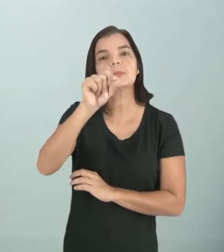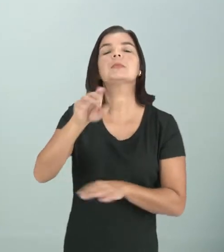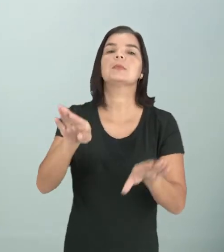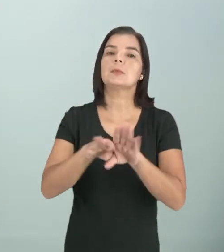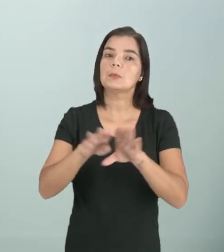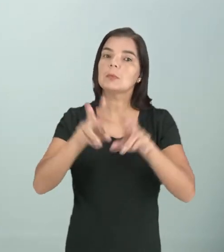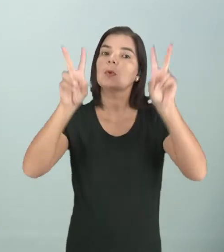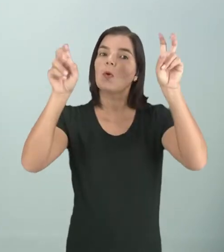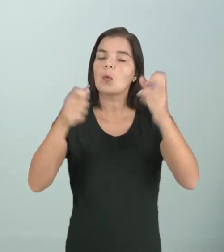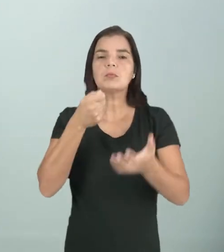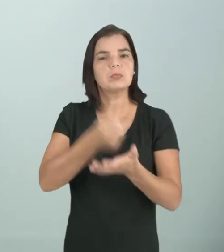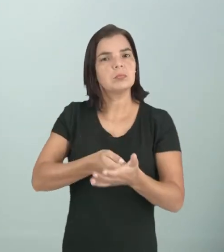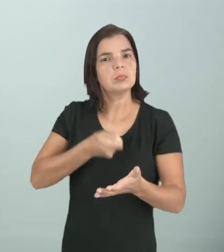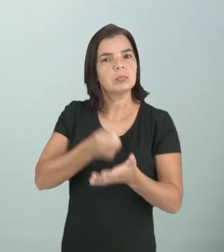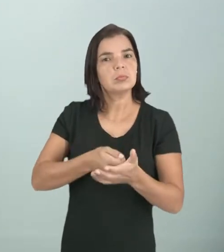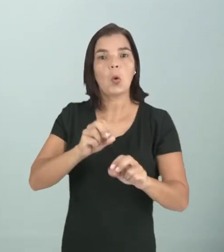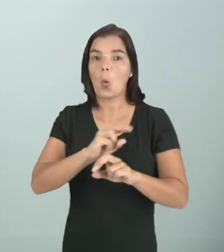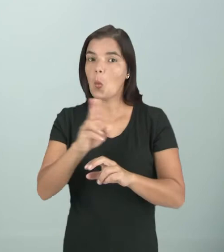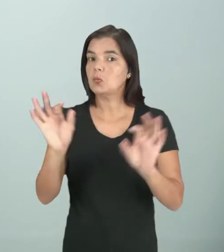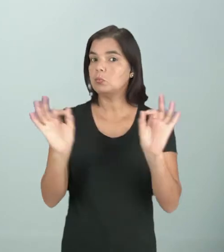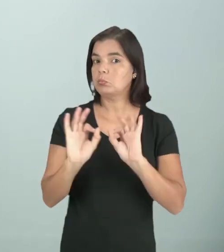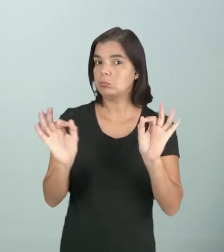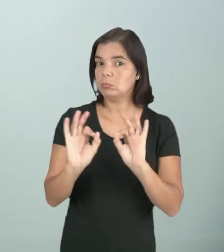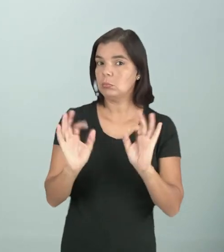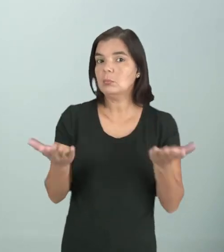esse título pode ser obrigatório ou não.